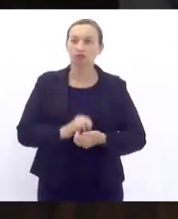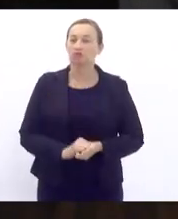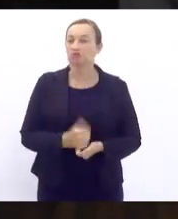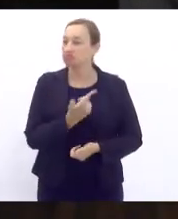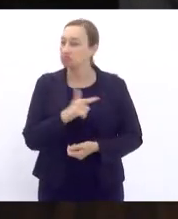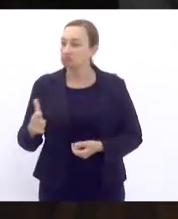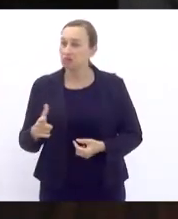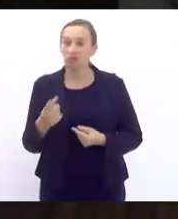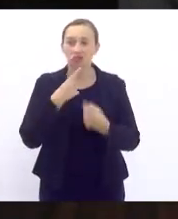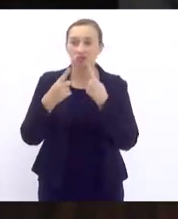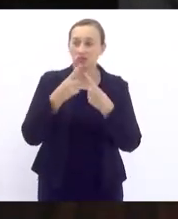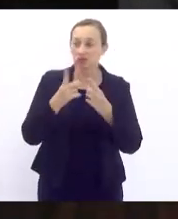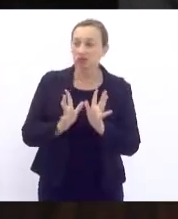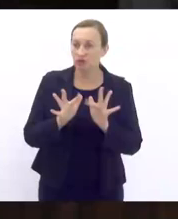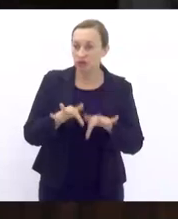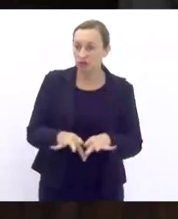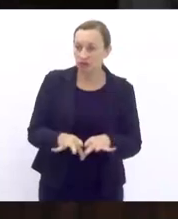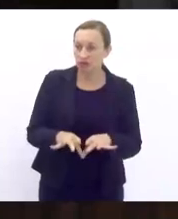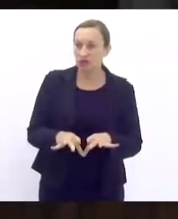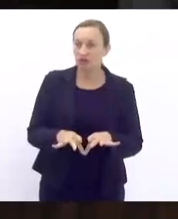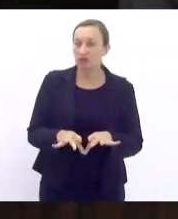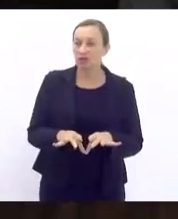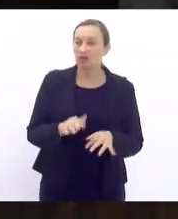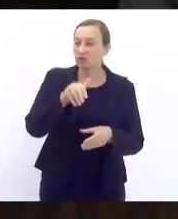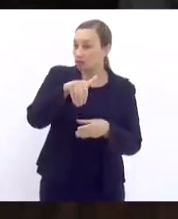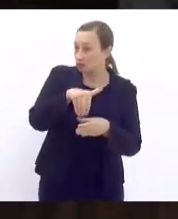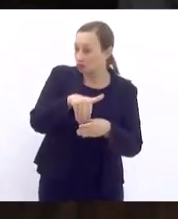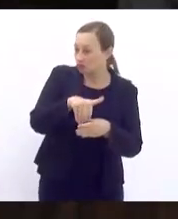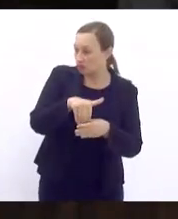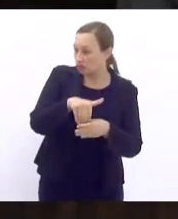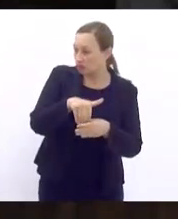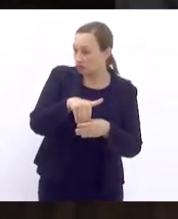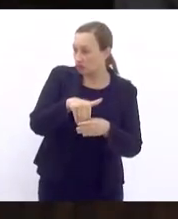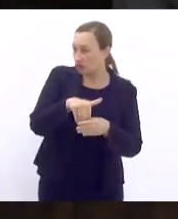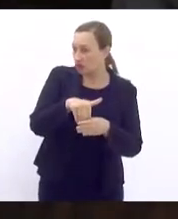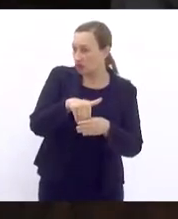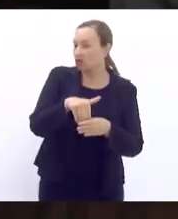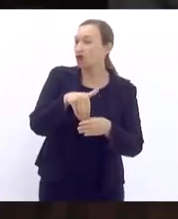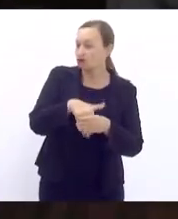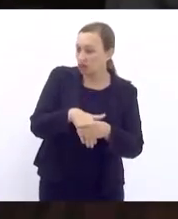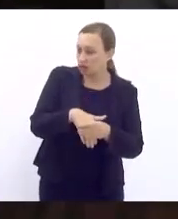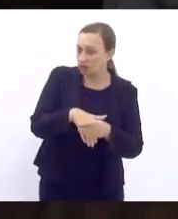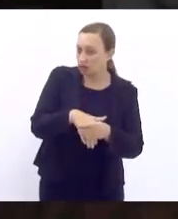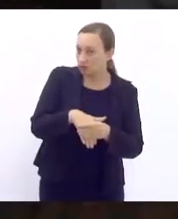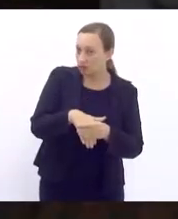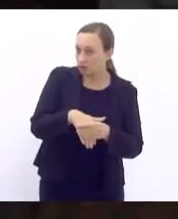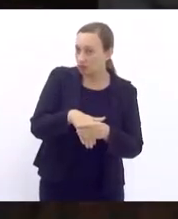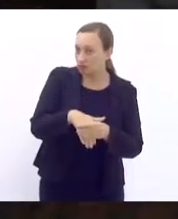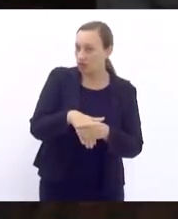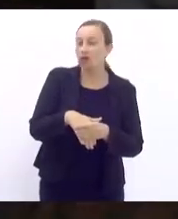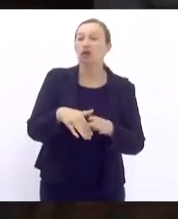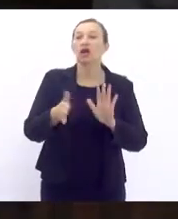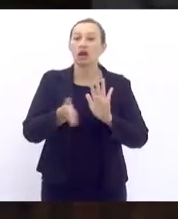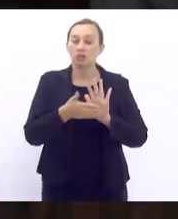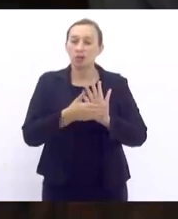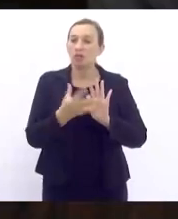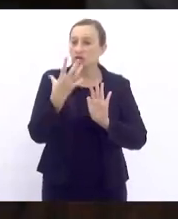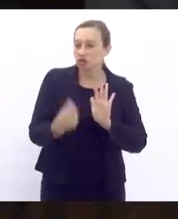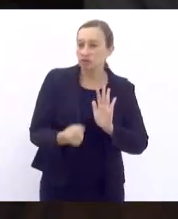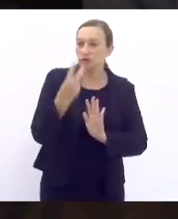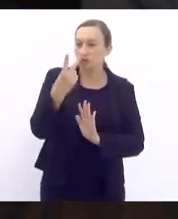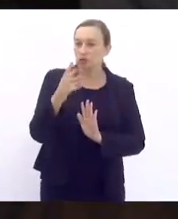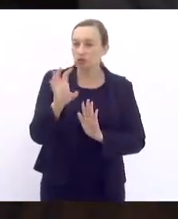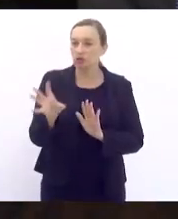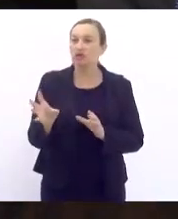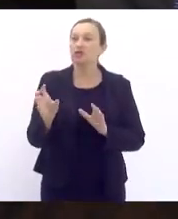não havendo quem queira discutir, encerrada a discussão, em votação, a presente proposta recebeu duas